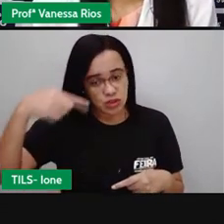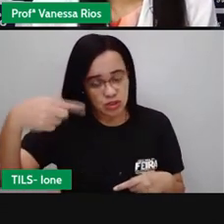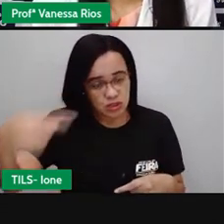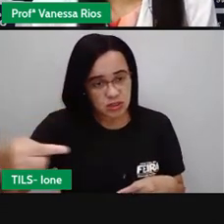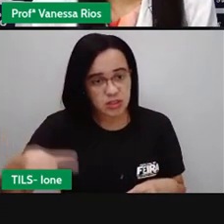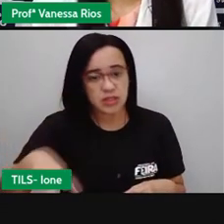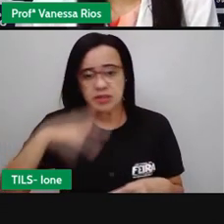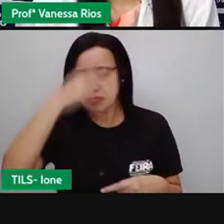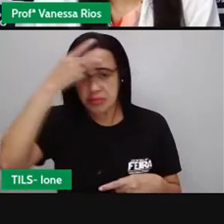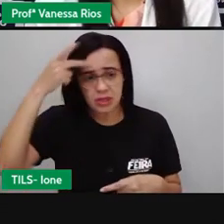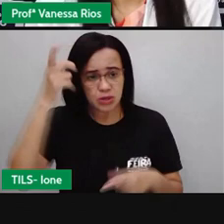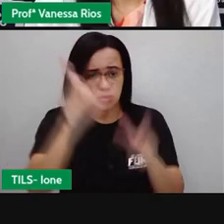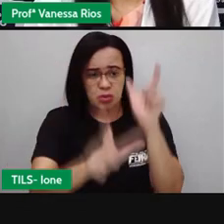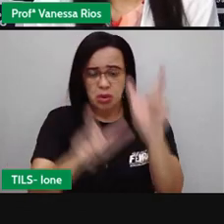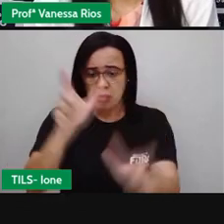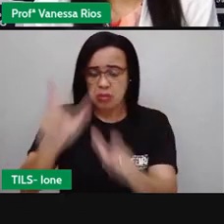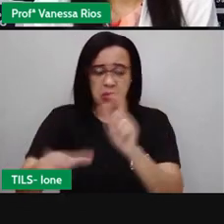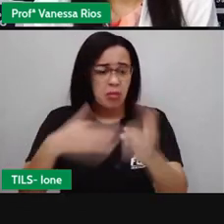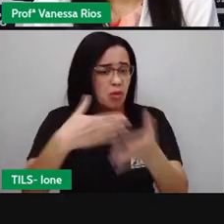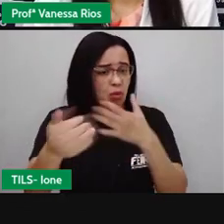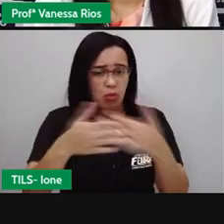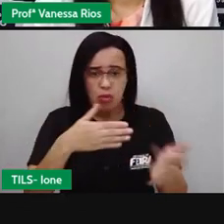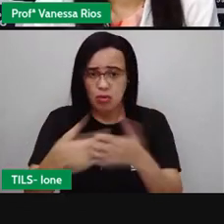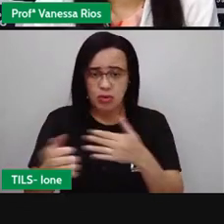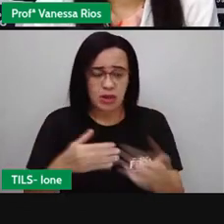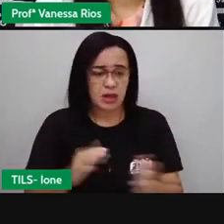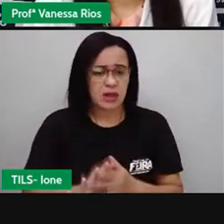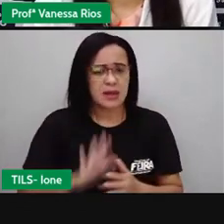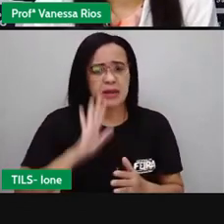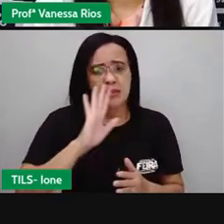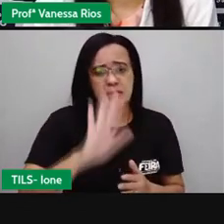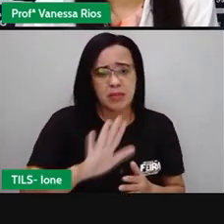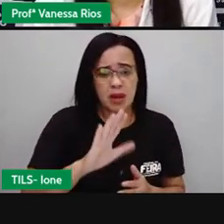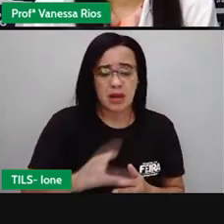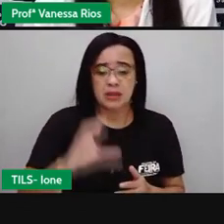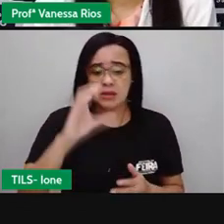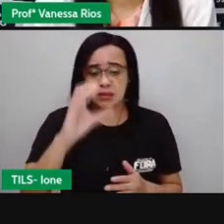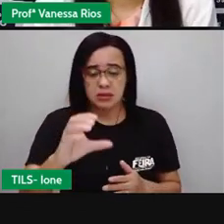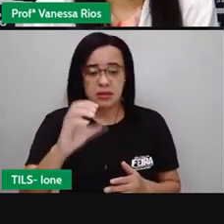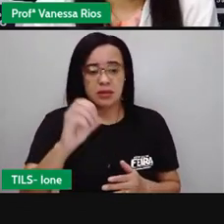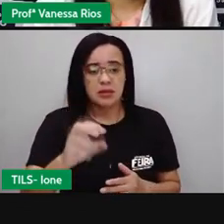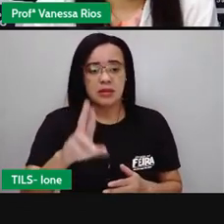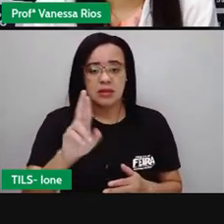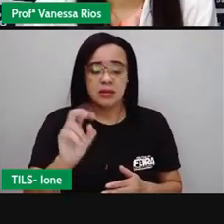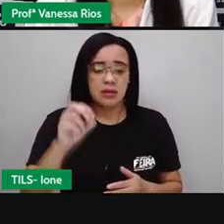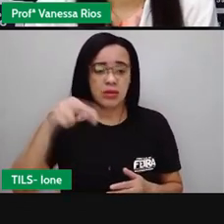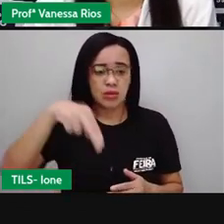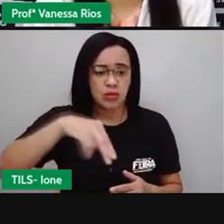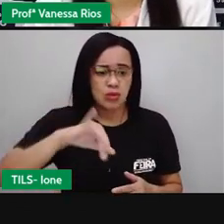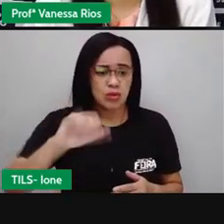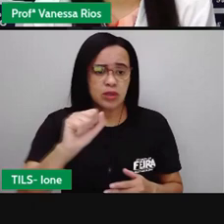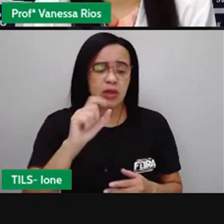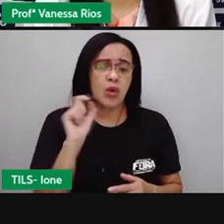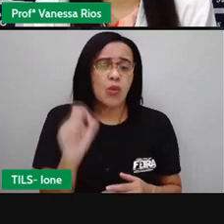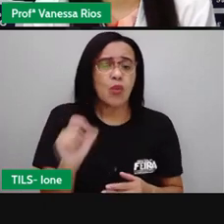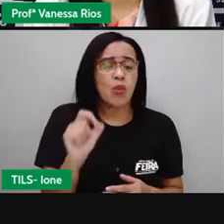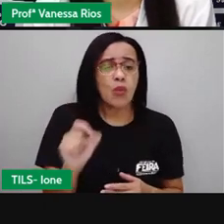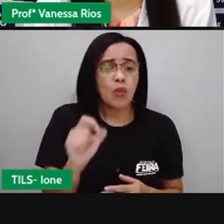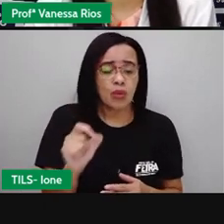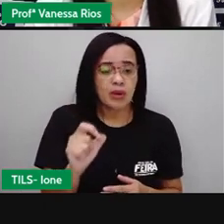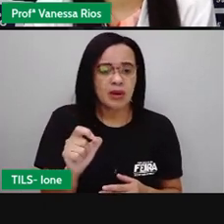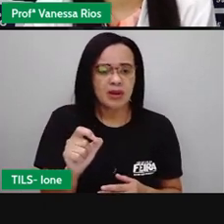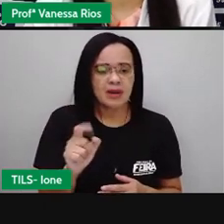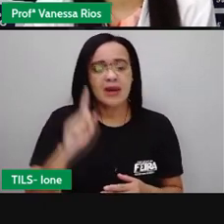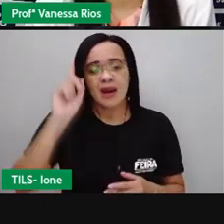E aí, o que é crônica? A crônica é um gênero muito antigo. Em seu surgimento,